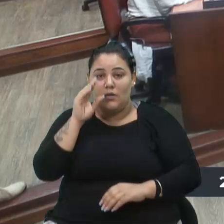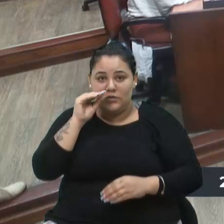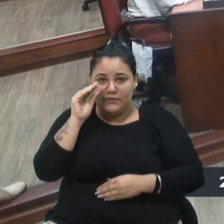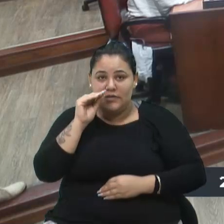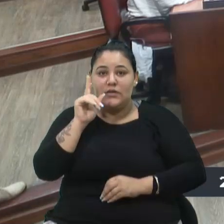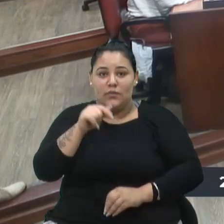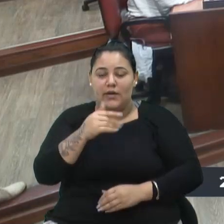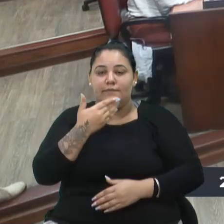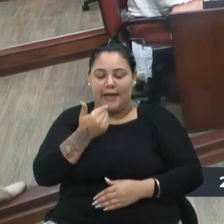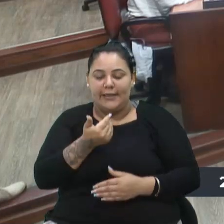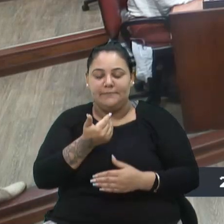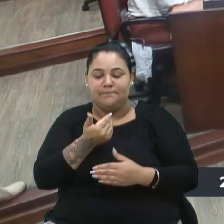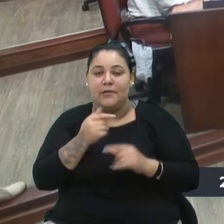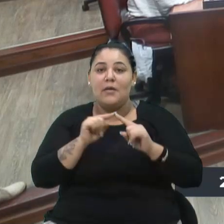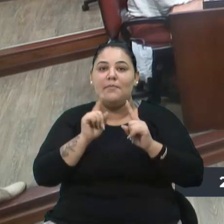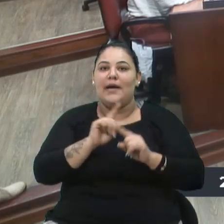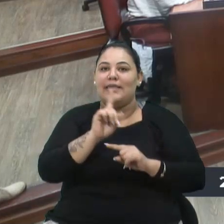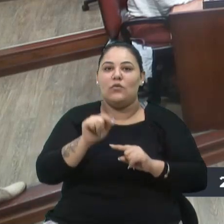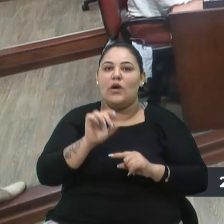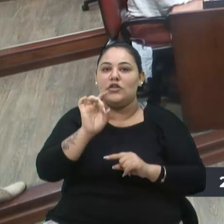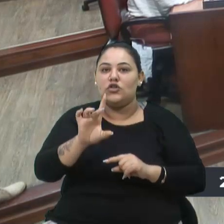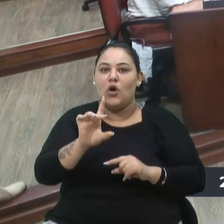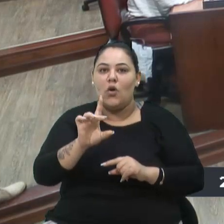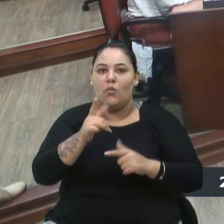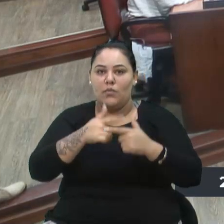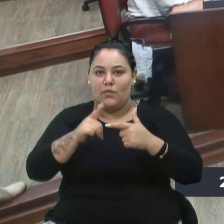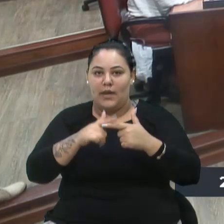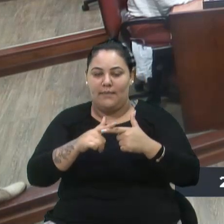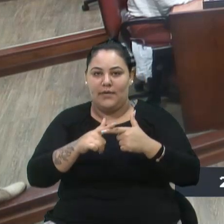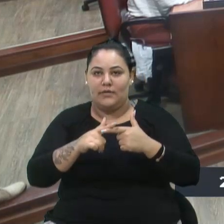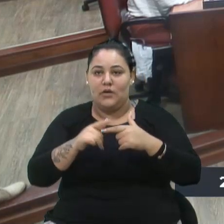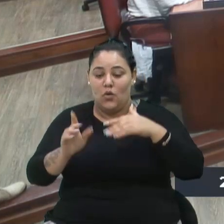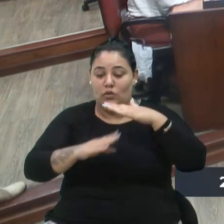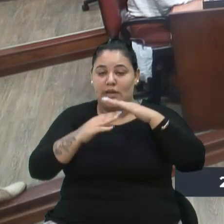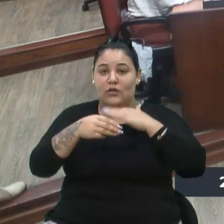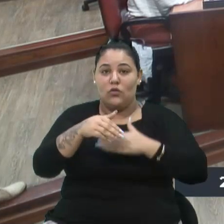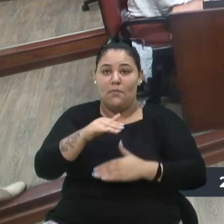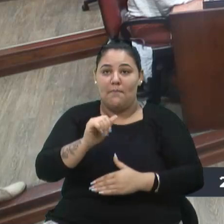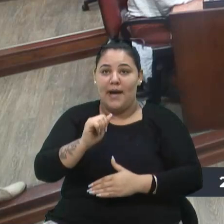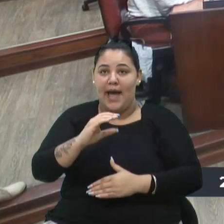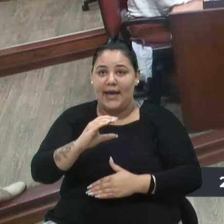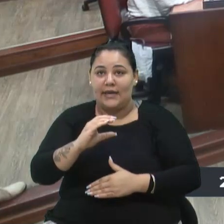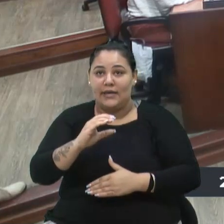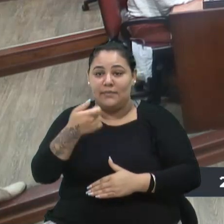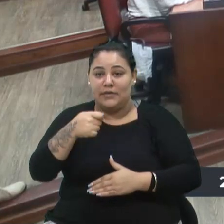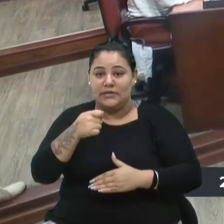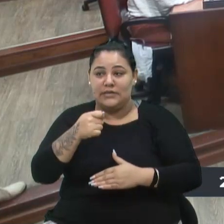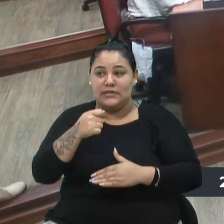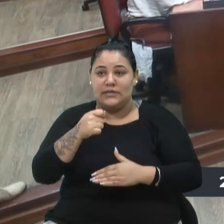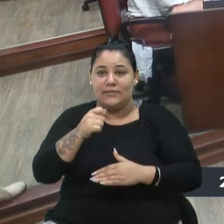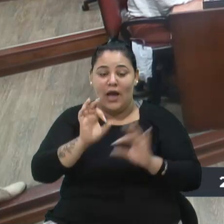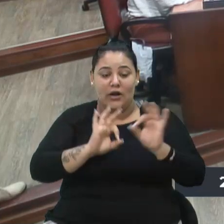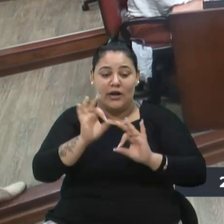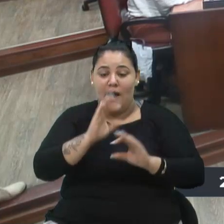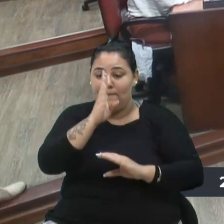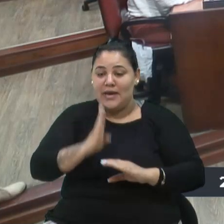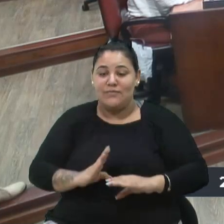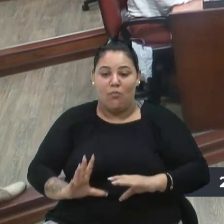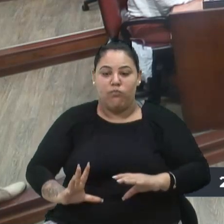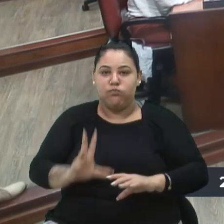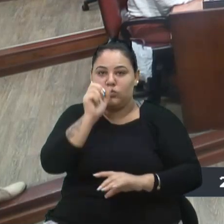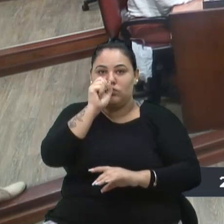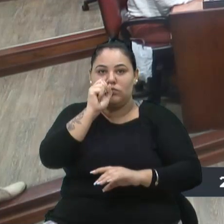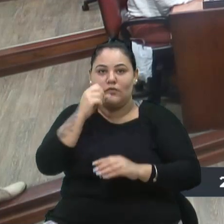válida. Mas este não é um problema do governo federal. O Teto Mac tem que ser atualizado em nível de Brasil todo. Perfeito. Porque eu vou dar um exemplo, tá?